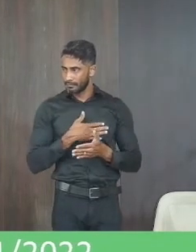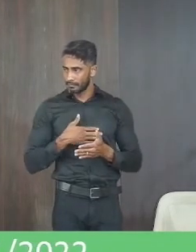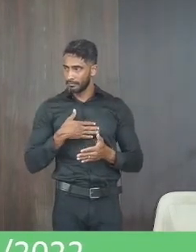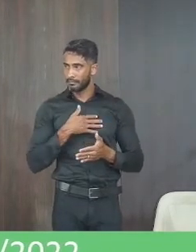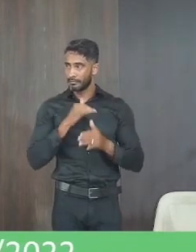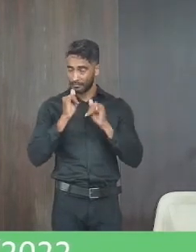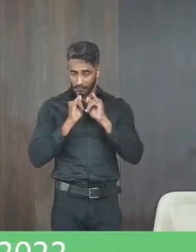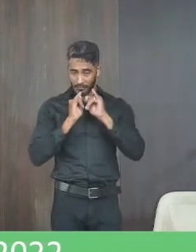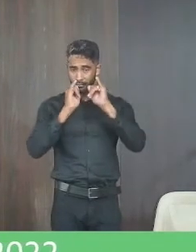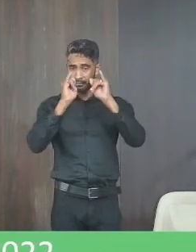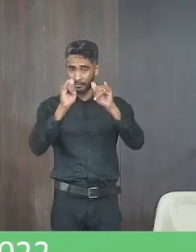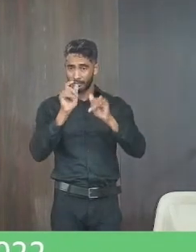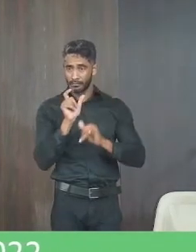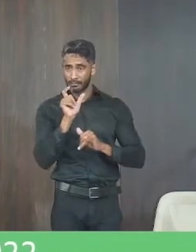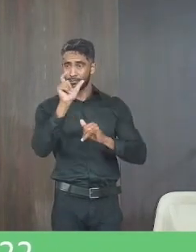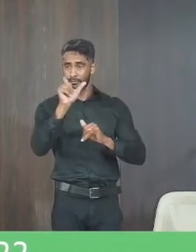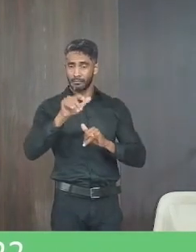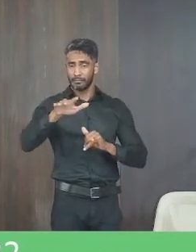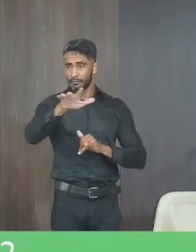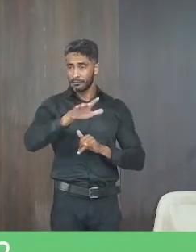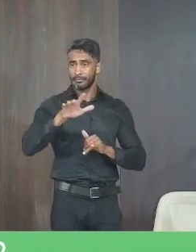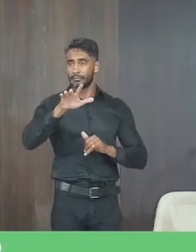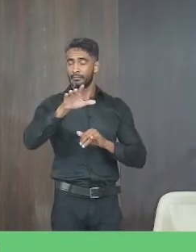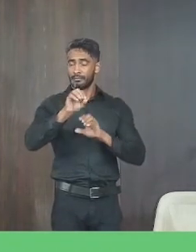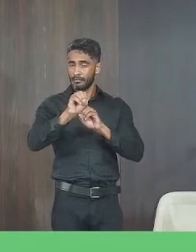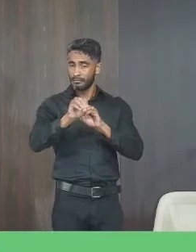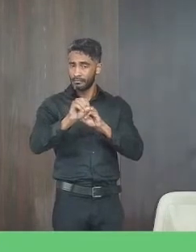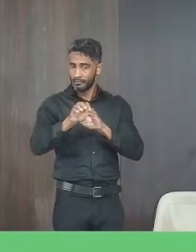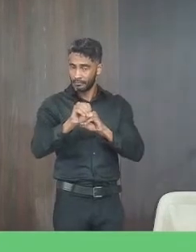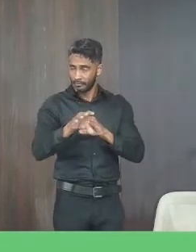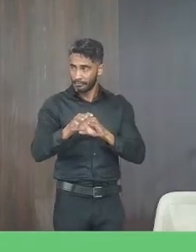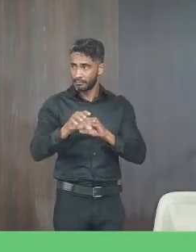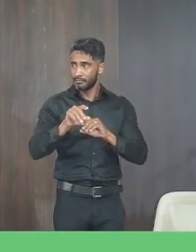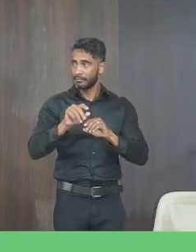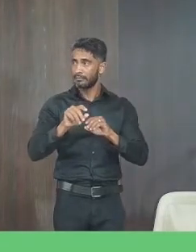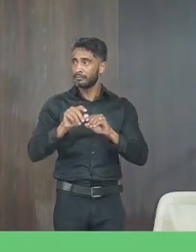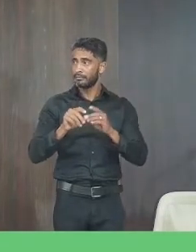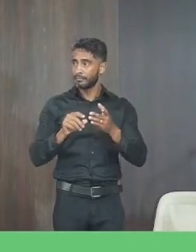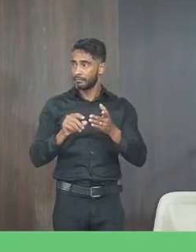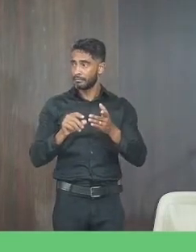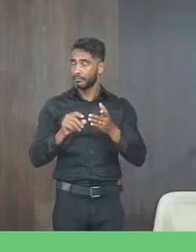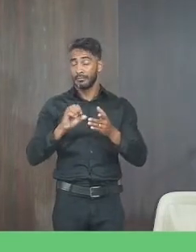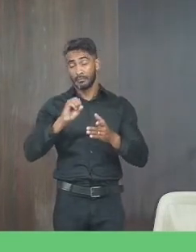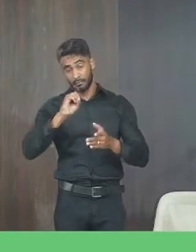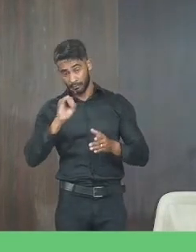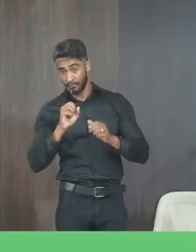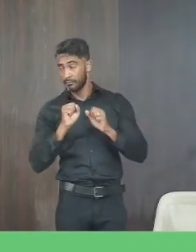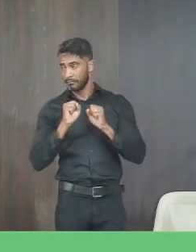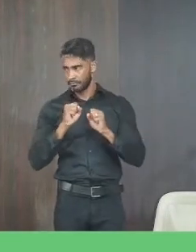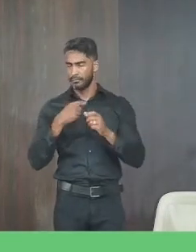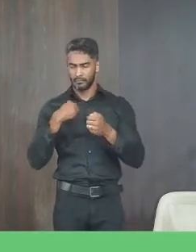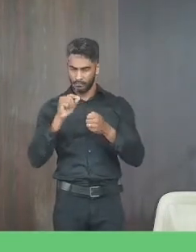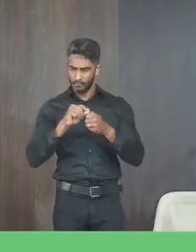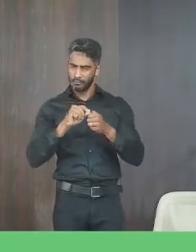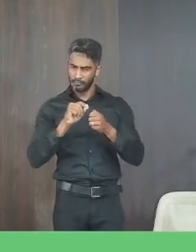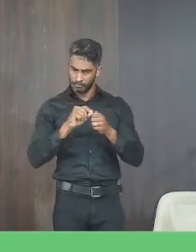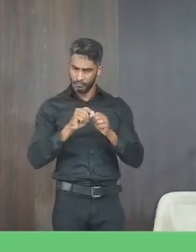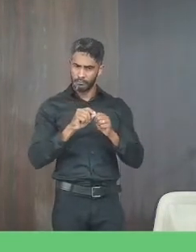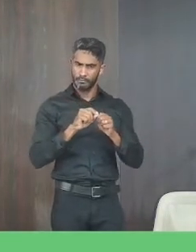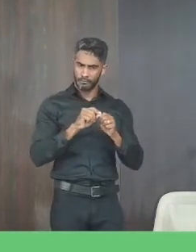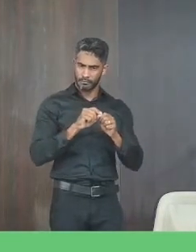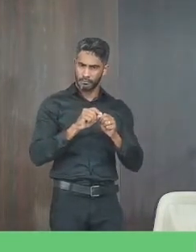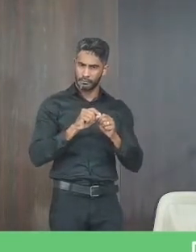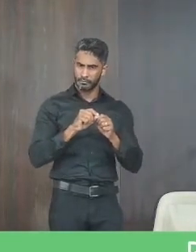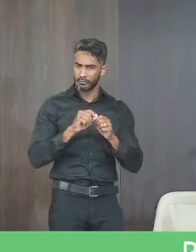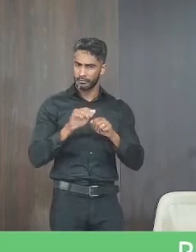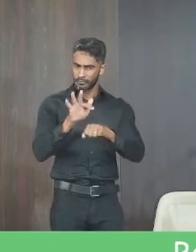notificar verbalmente a comissão de educação procurei o setor técnico falou que seria possível eu vou formalizar esse pedido ainda